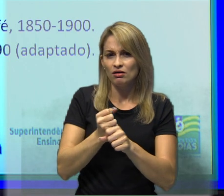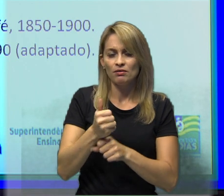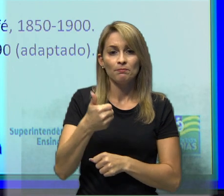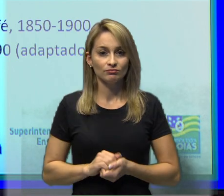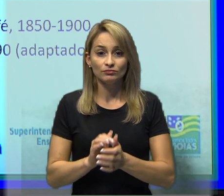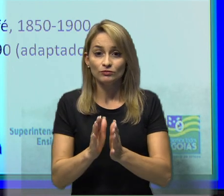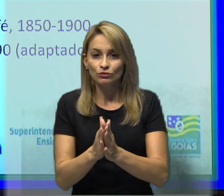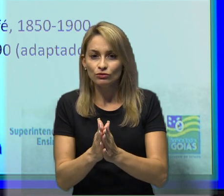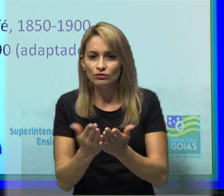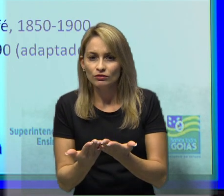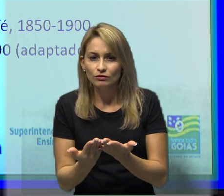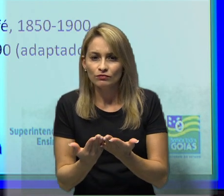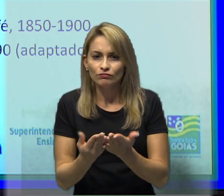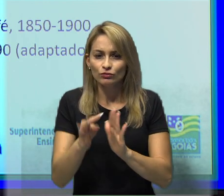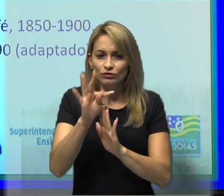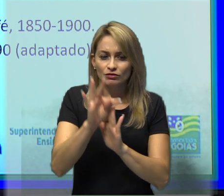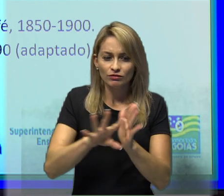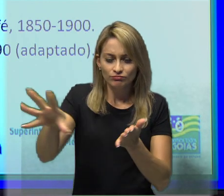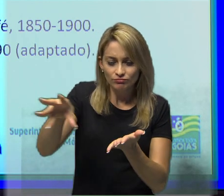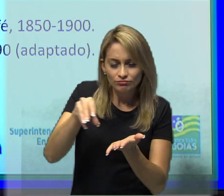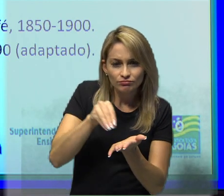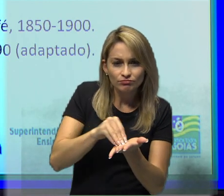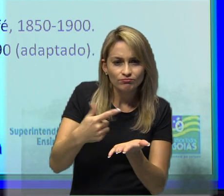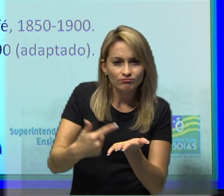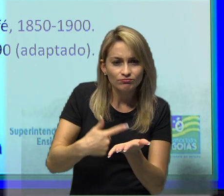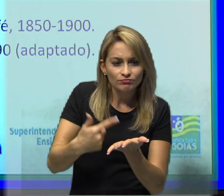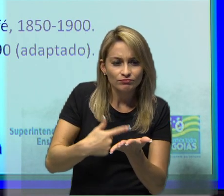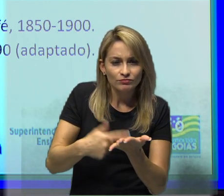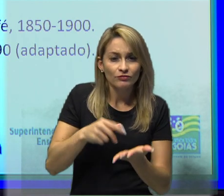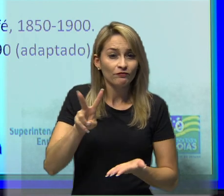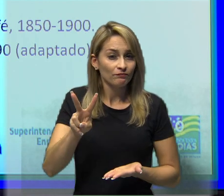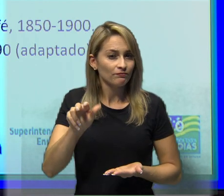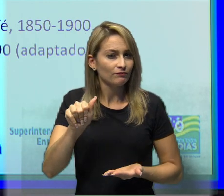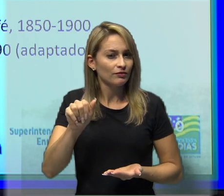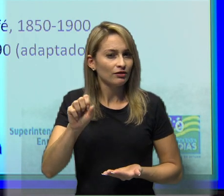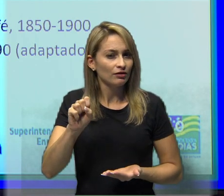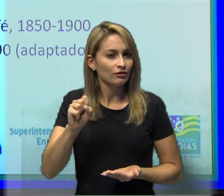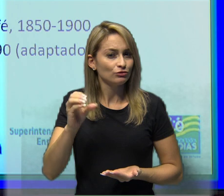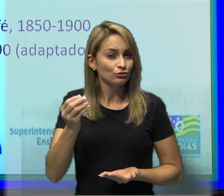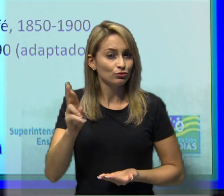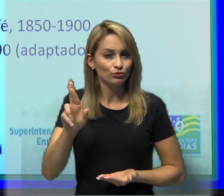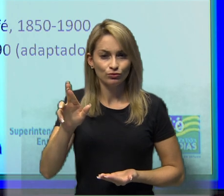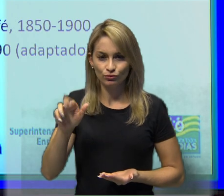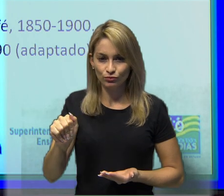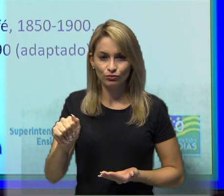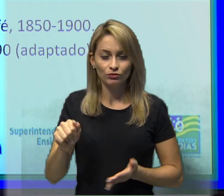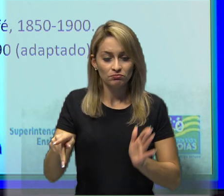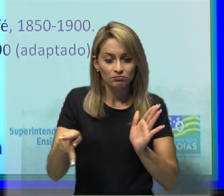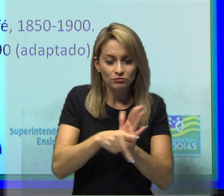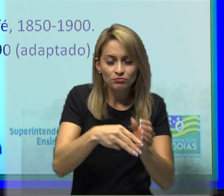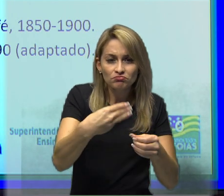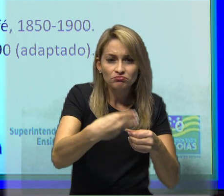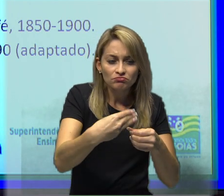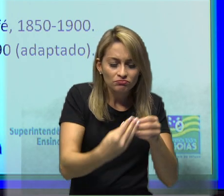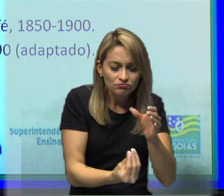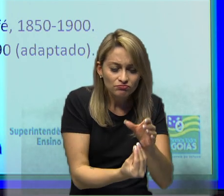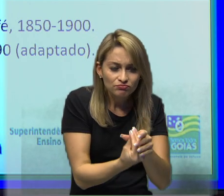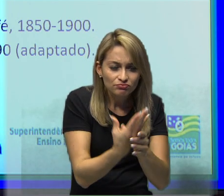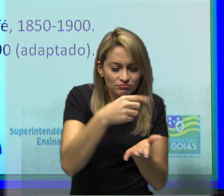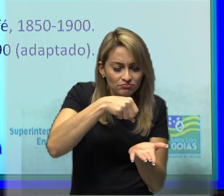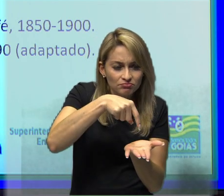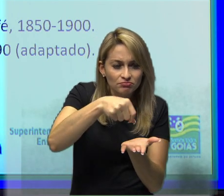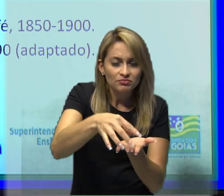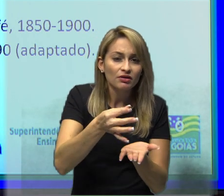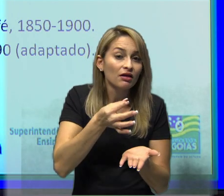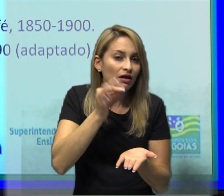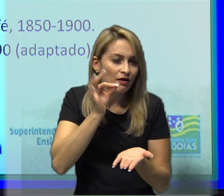município brasileiro do café, de 1850 a 1890. Então foi um estudo que ele